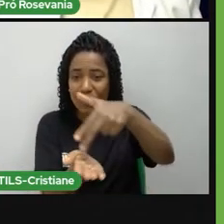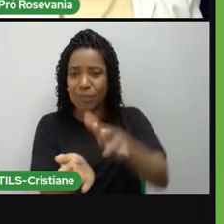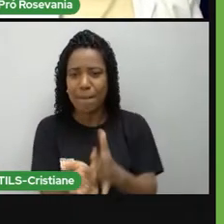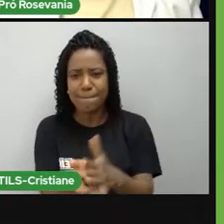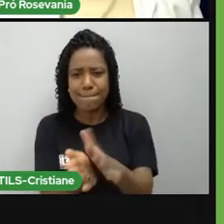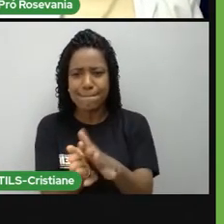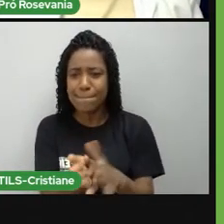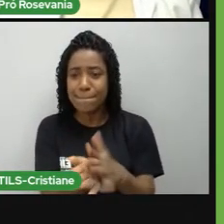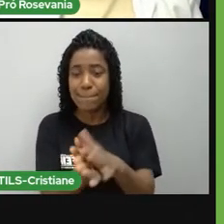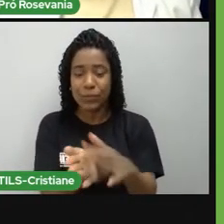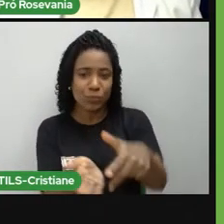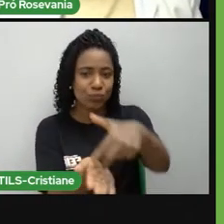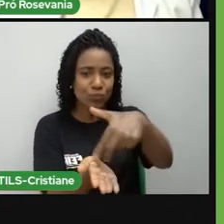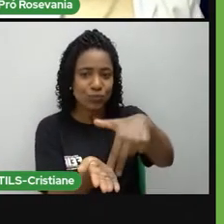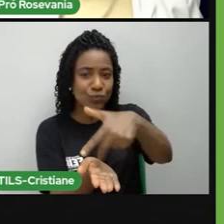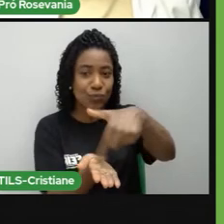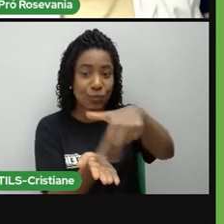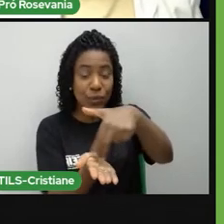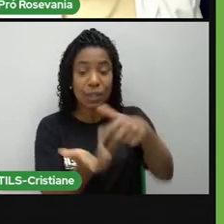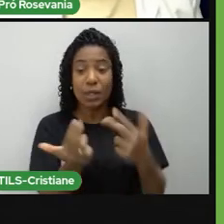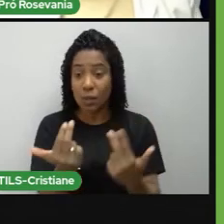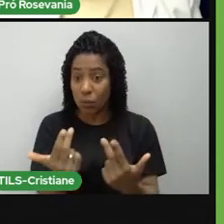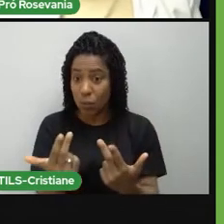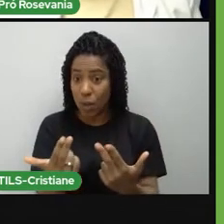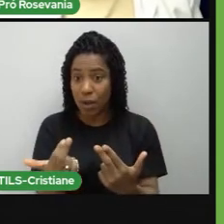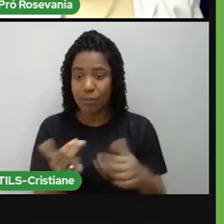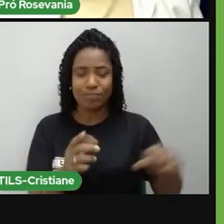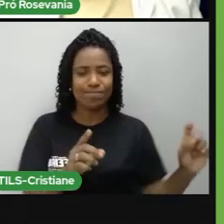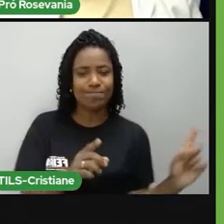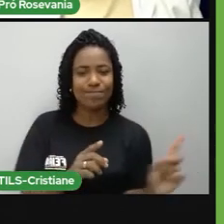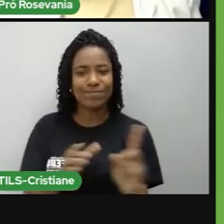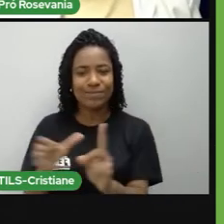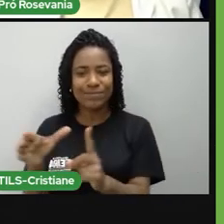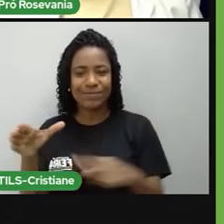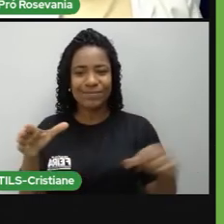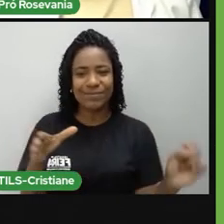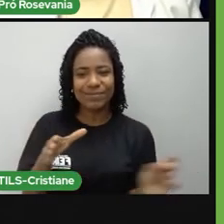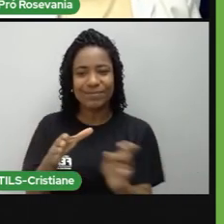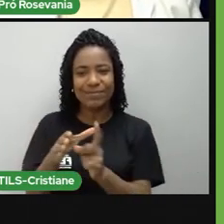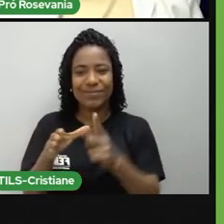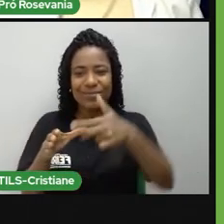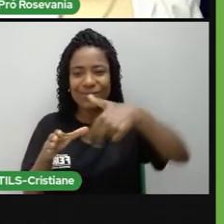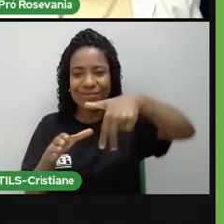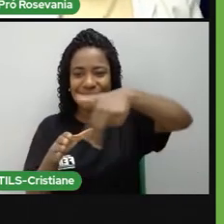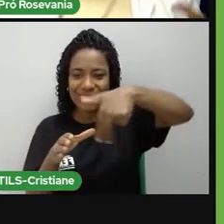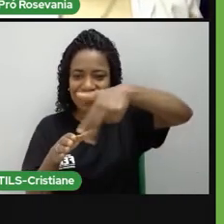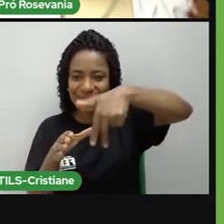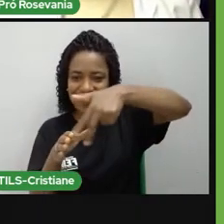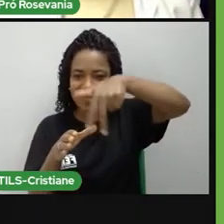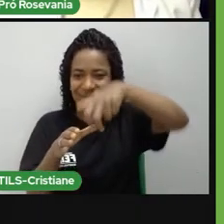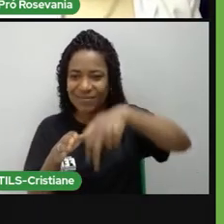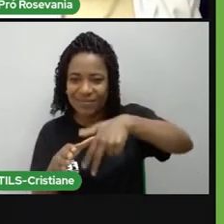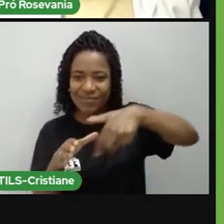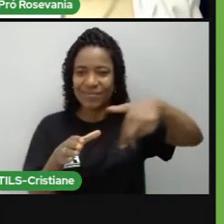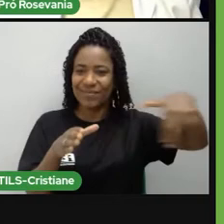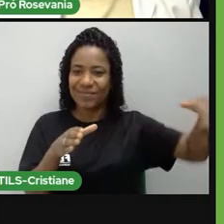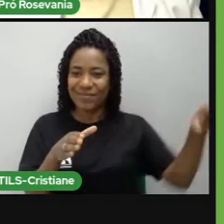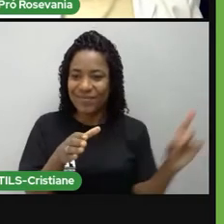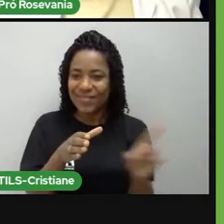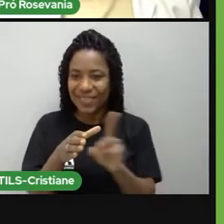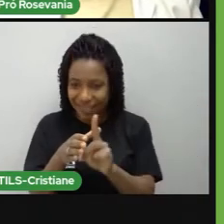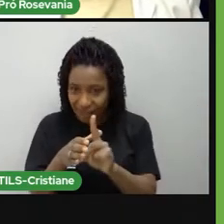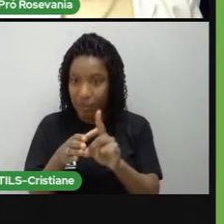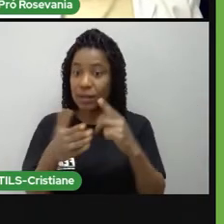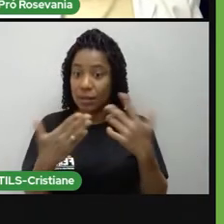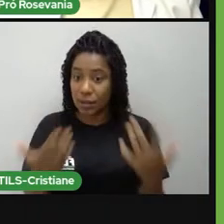palma, e eles, cada hora uma entra, né, no samba ali pra dar essa referência aí, né,